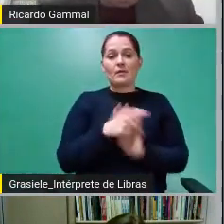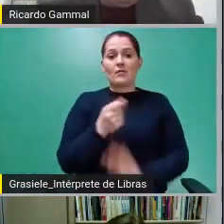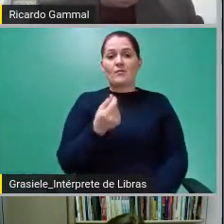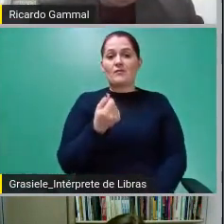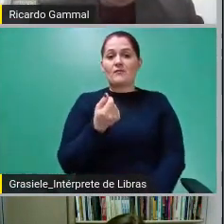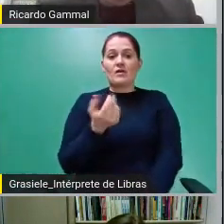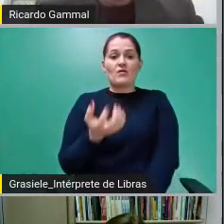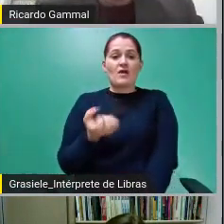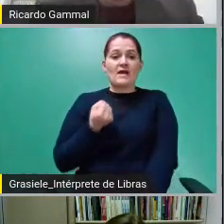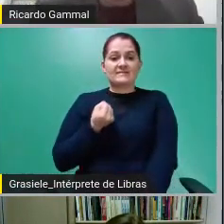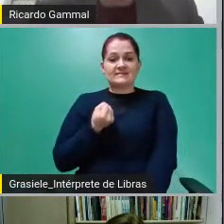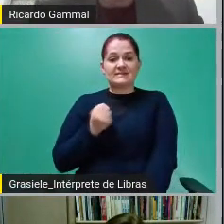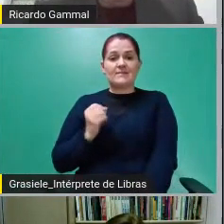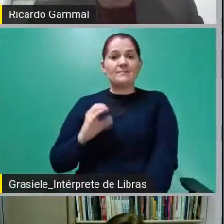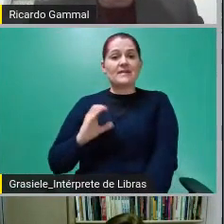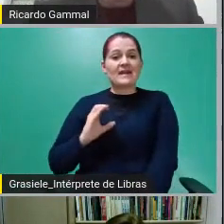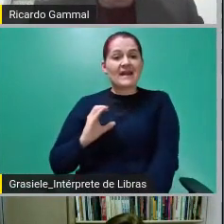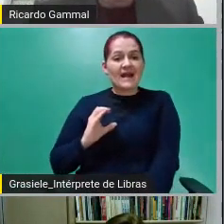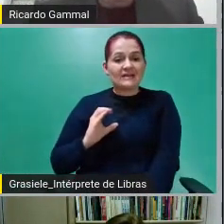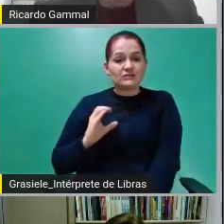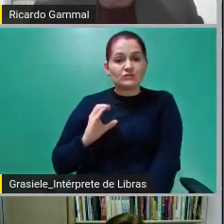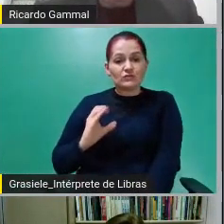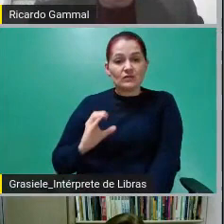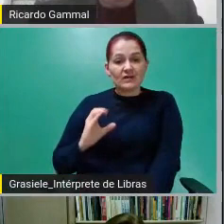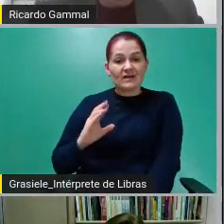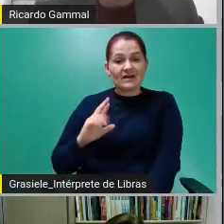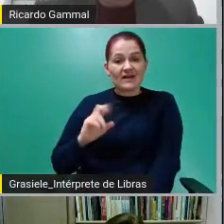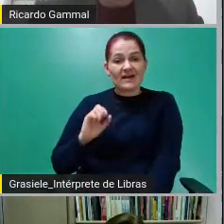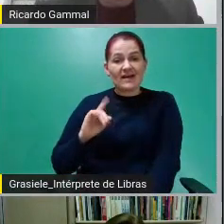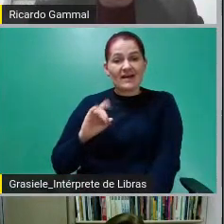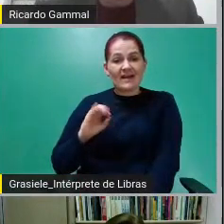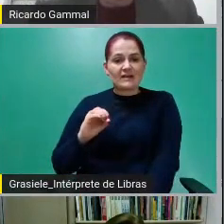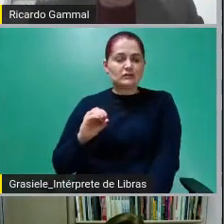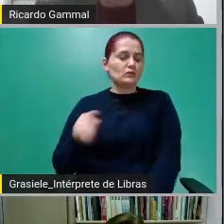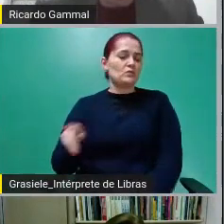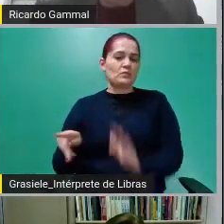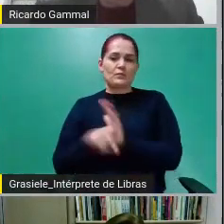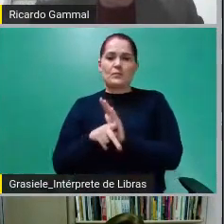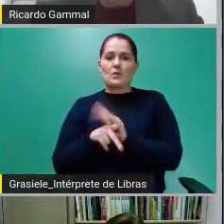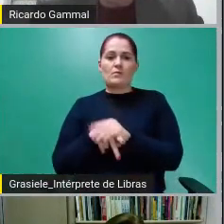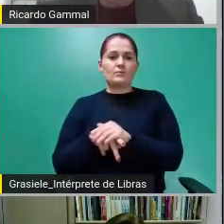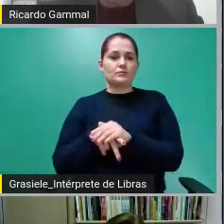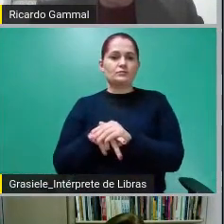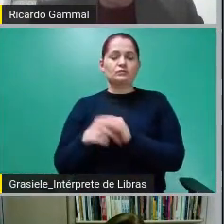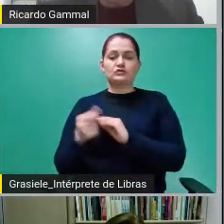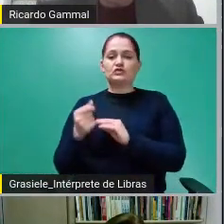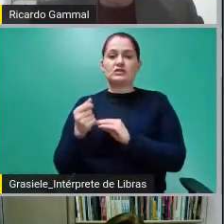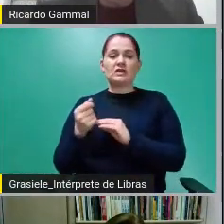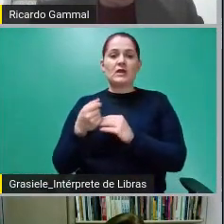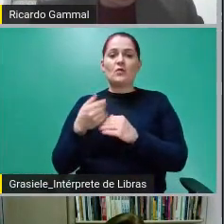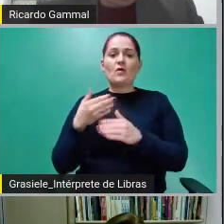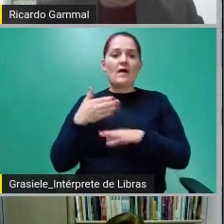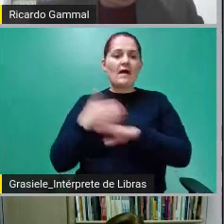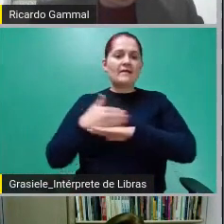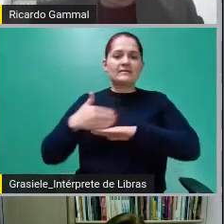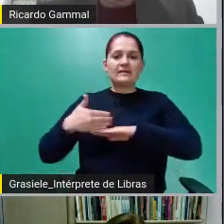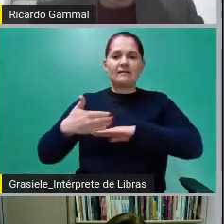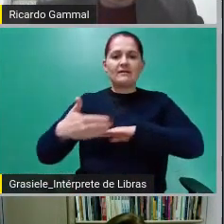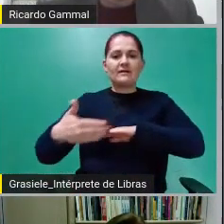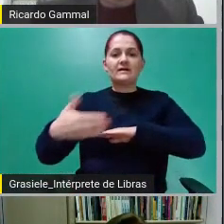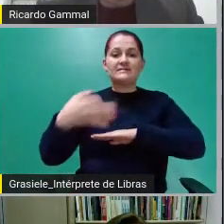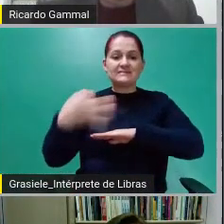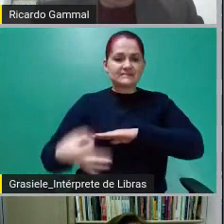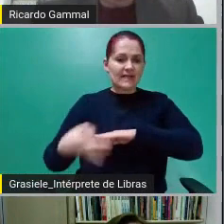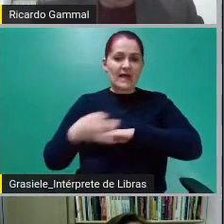créditos líquidos e certos, com compromisso de garantia, compromisso de indenização